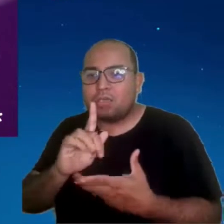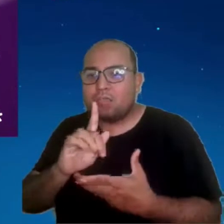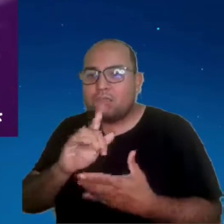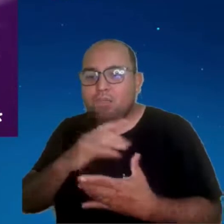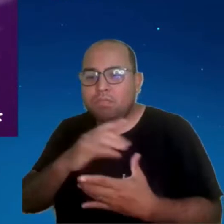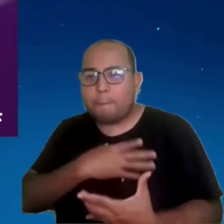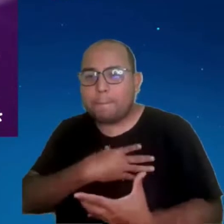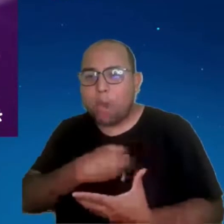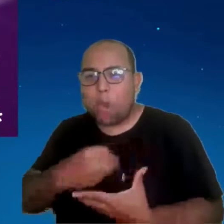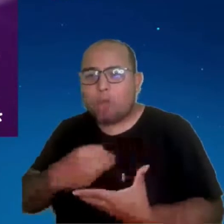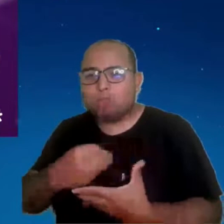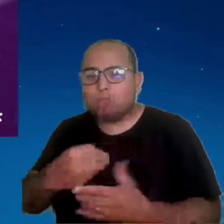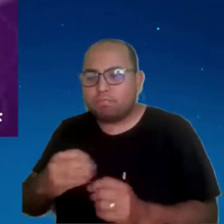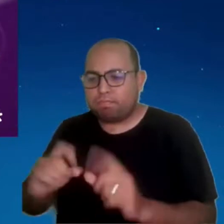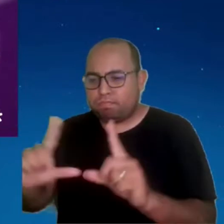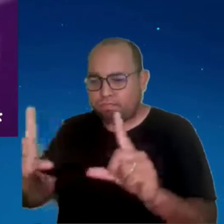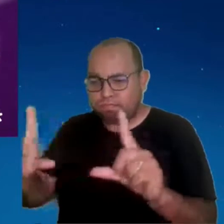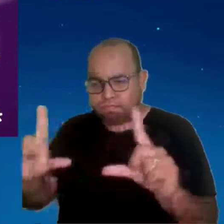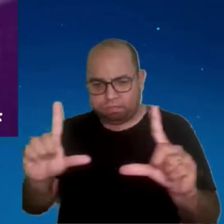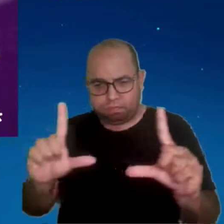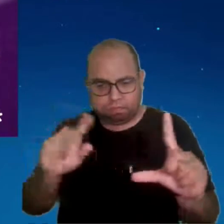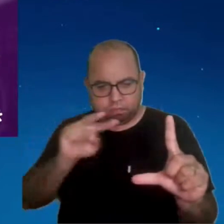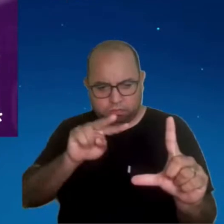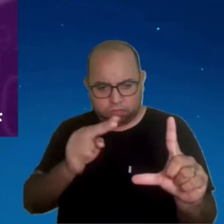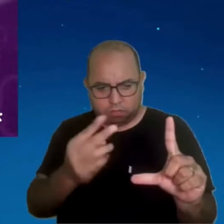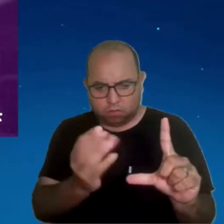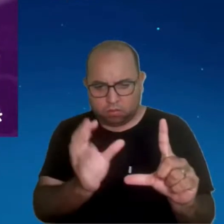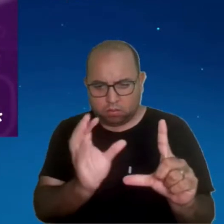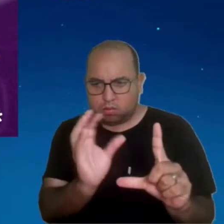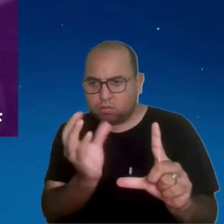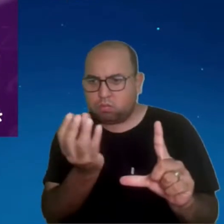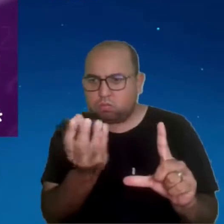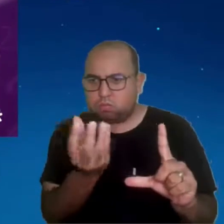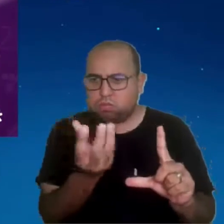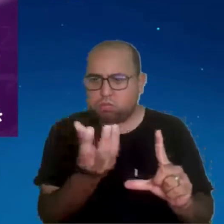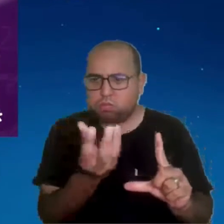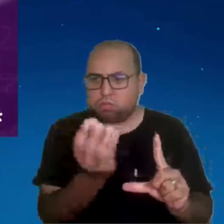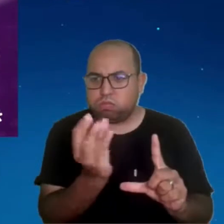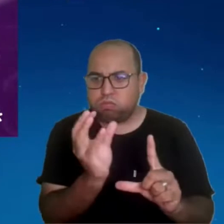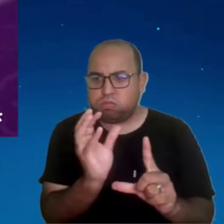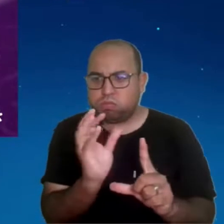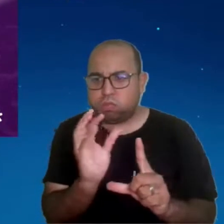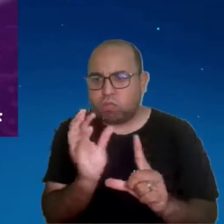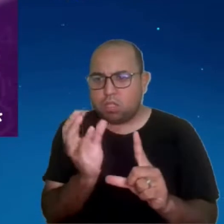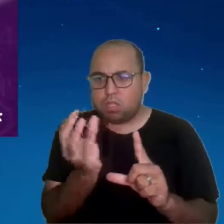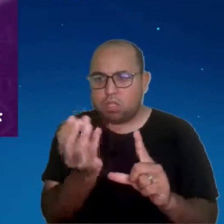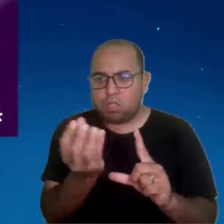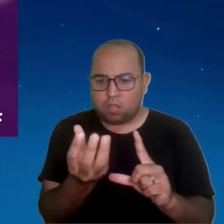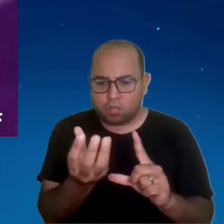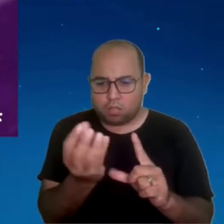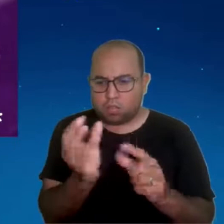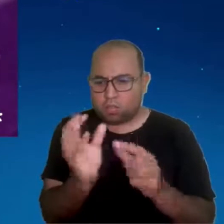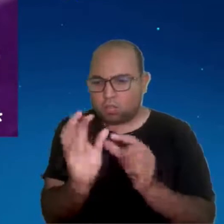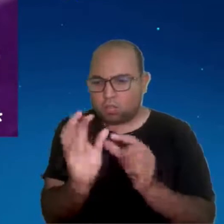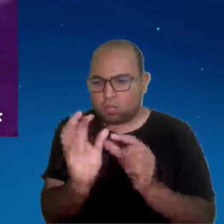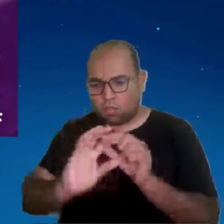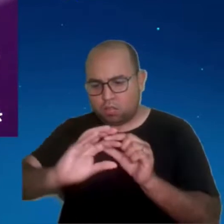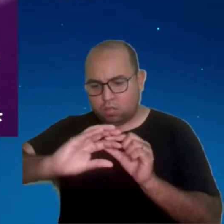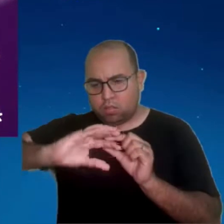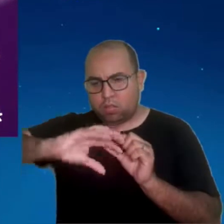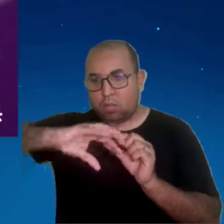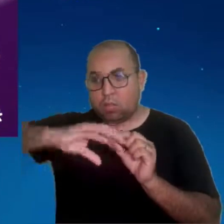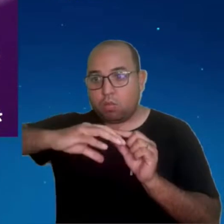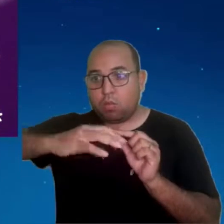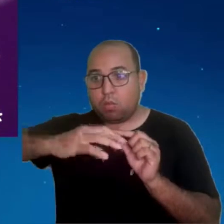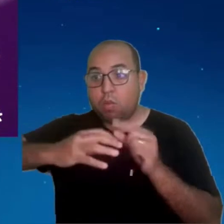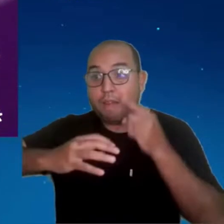então ele pega o coração, vira de um lado, vira do outro, corta no meio. Então ele não vai ter a surpresa de